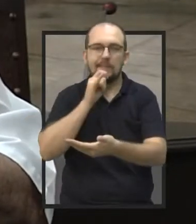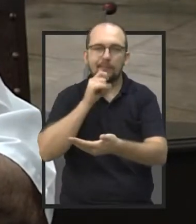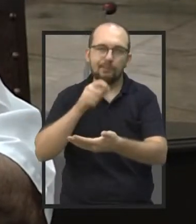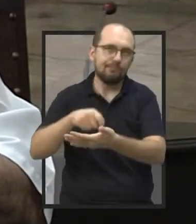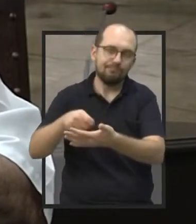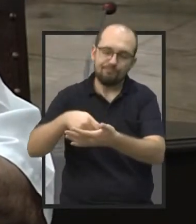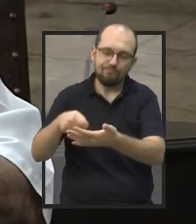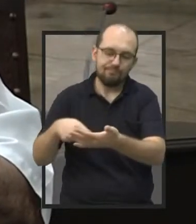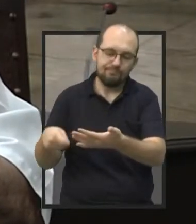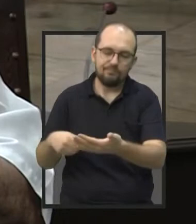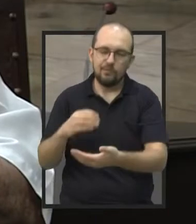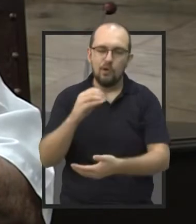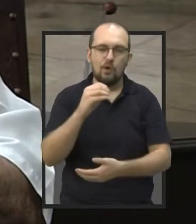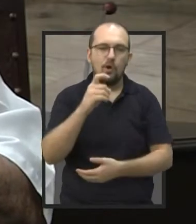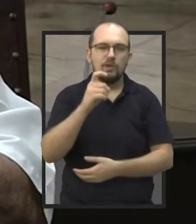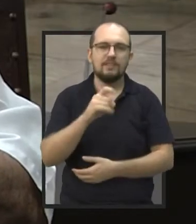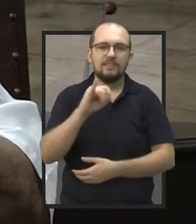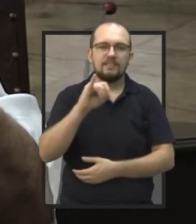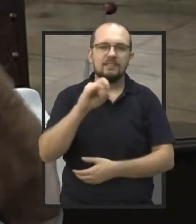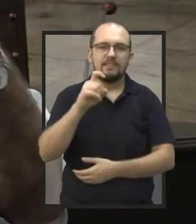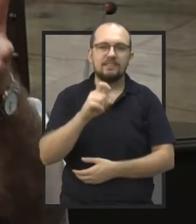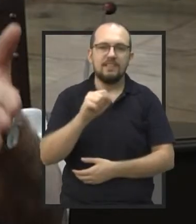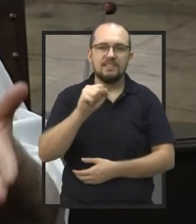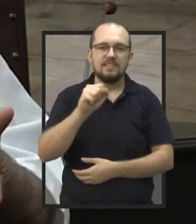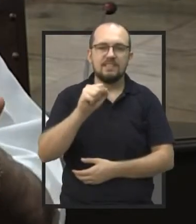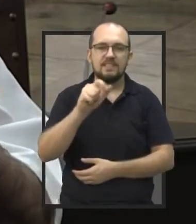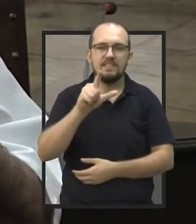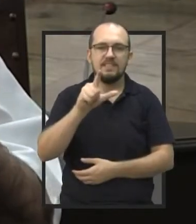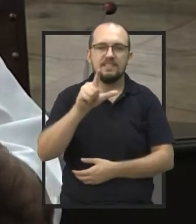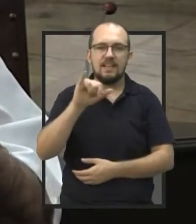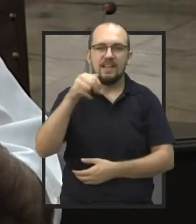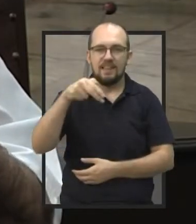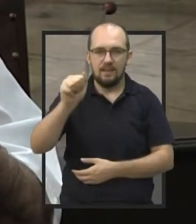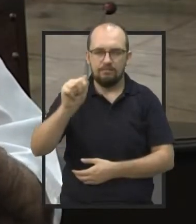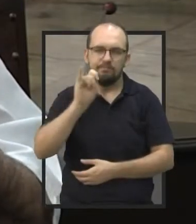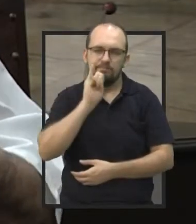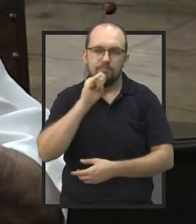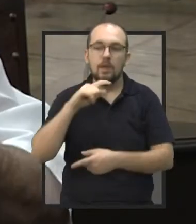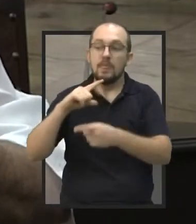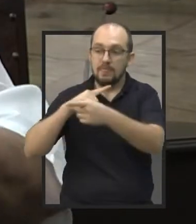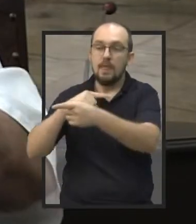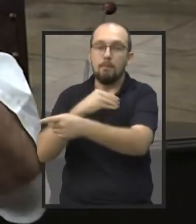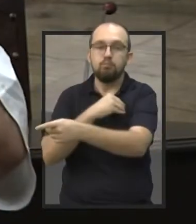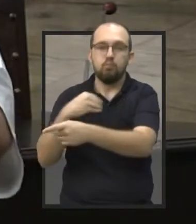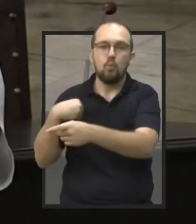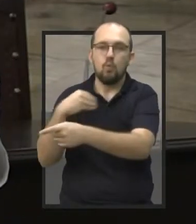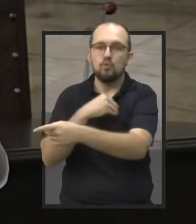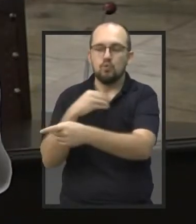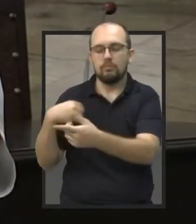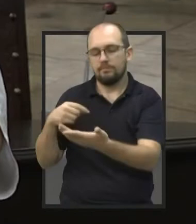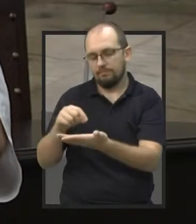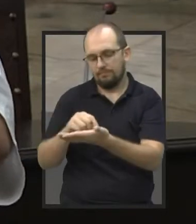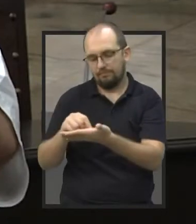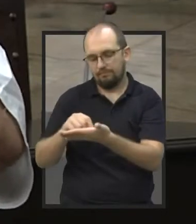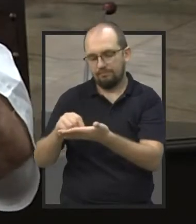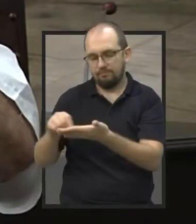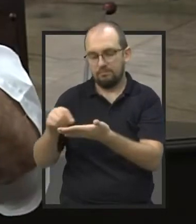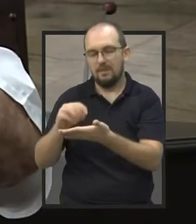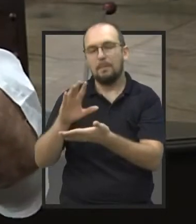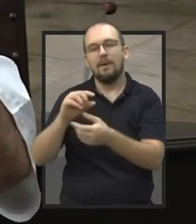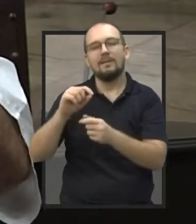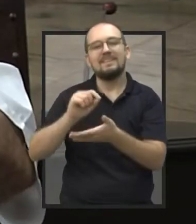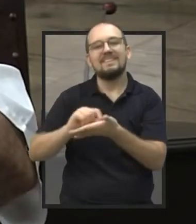uma amoxicilina que tem no posto e prescreve uma amoxicilina